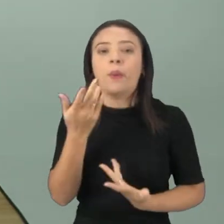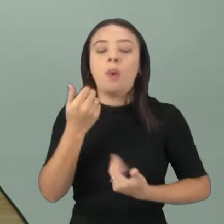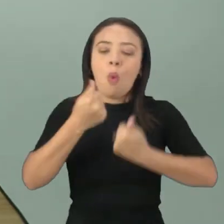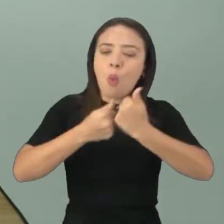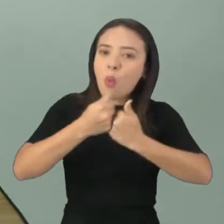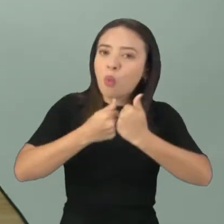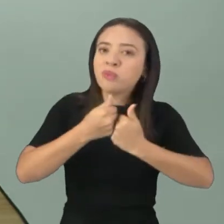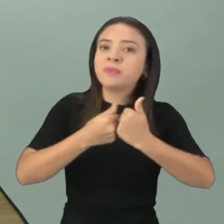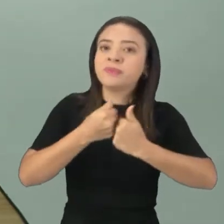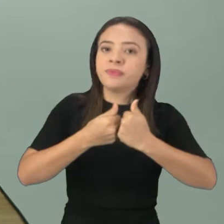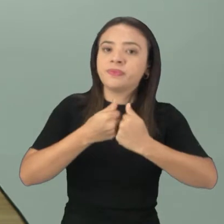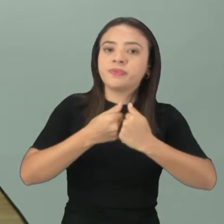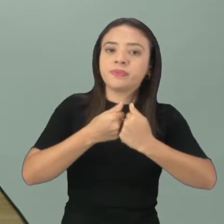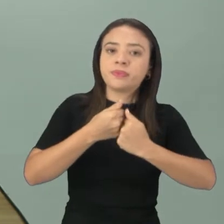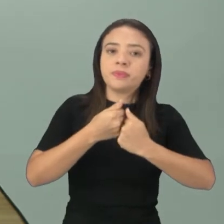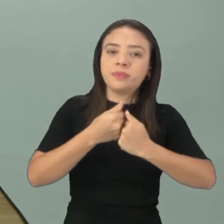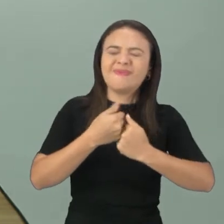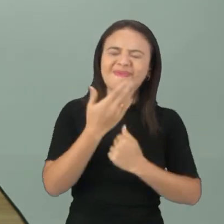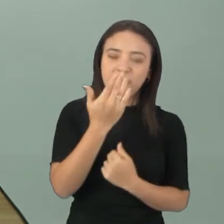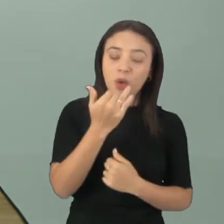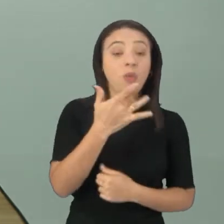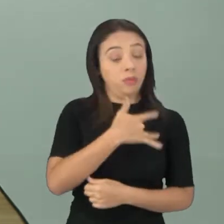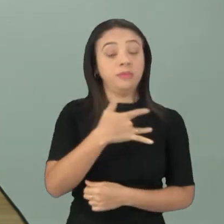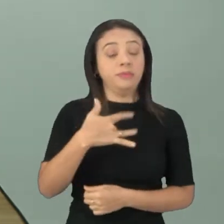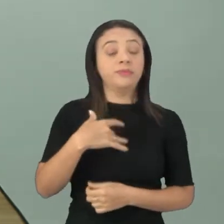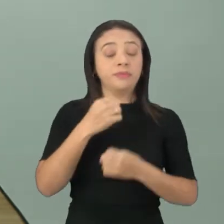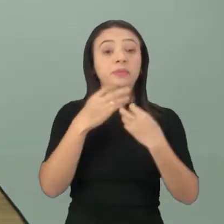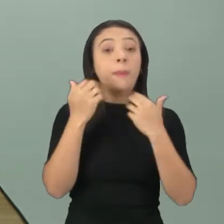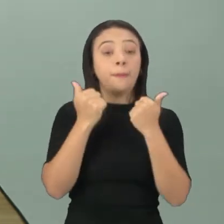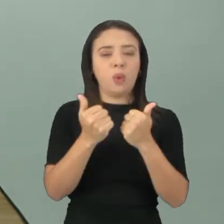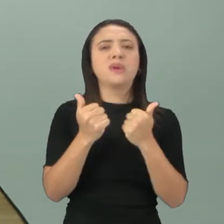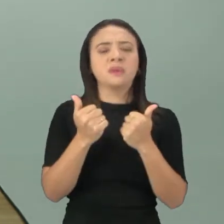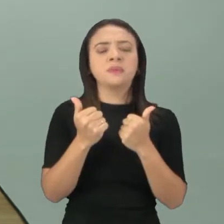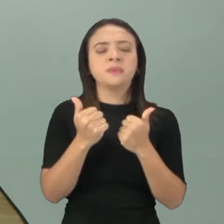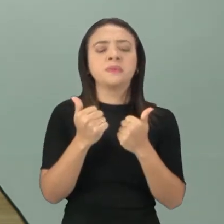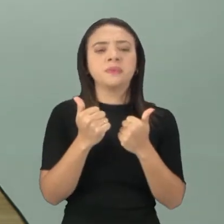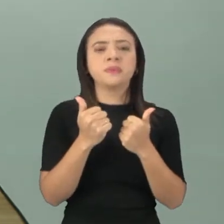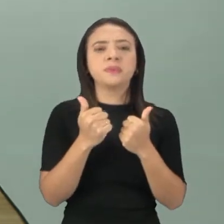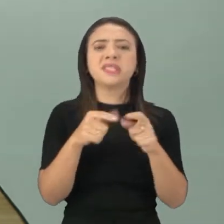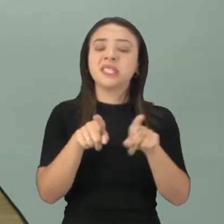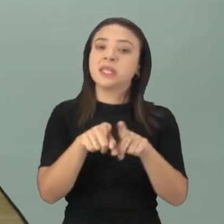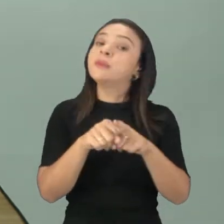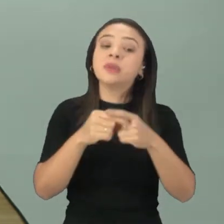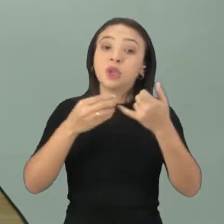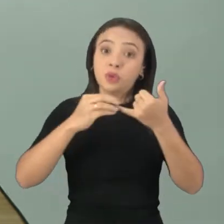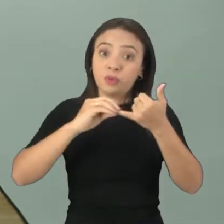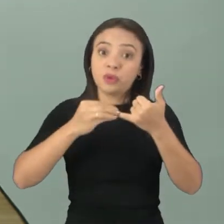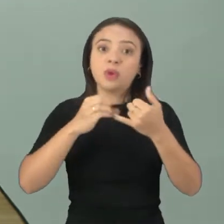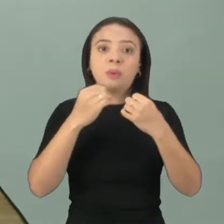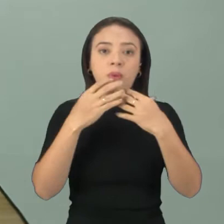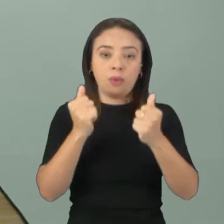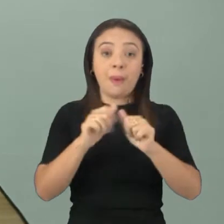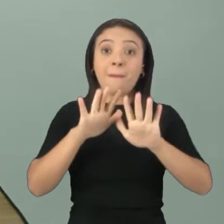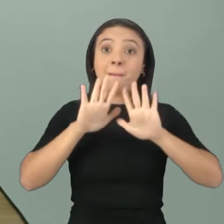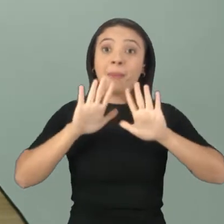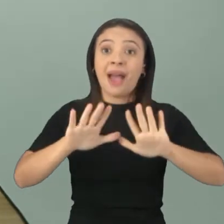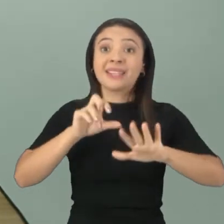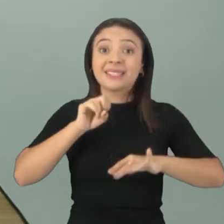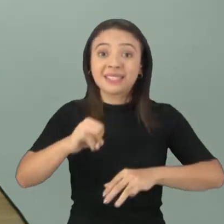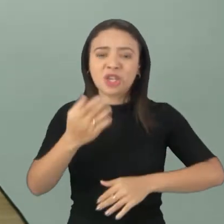arroz, ele é um alimento saudável, né, assim como o feijão. Só que se